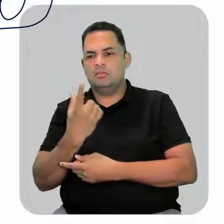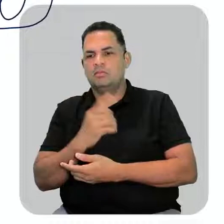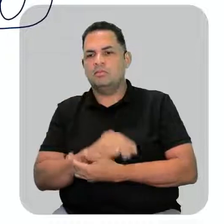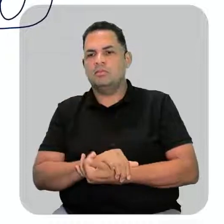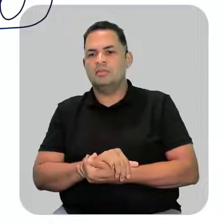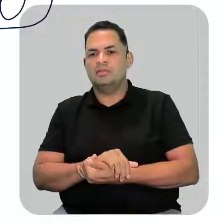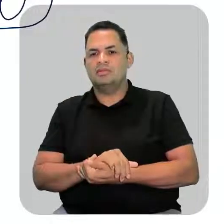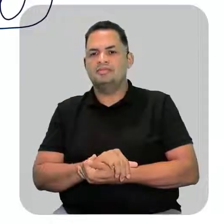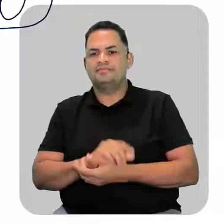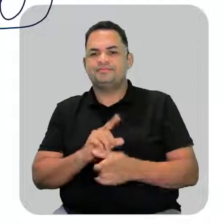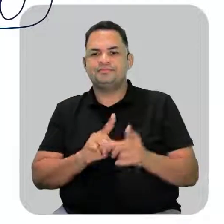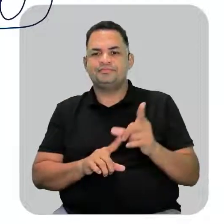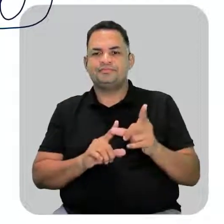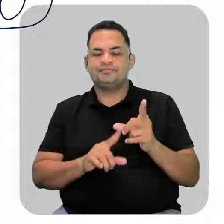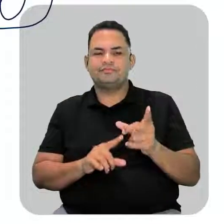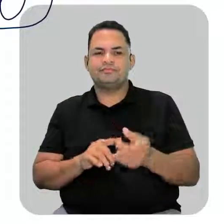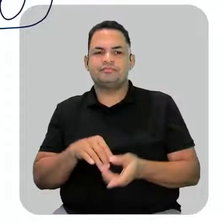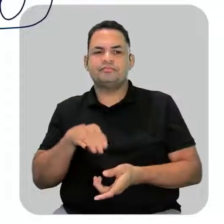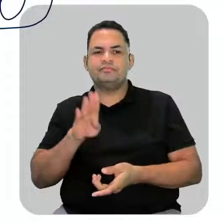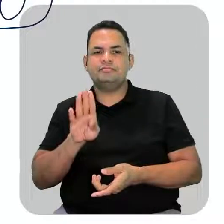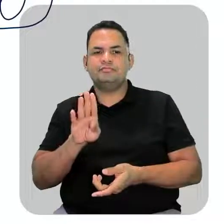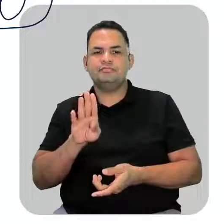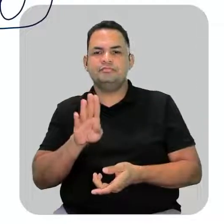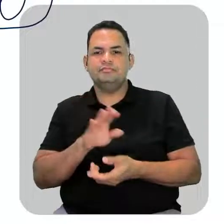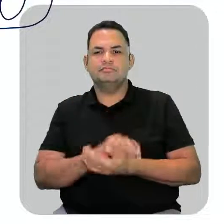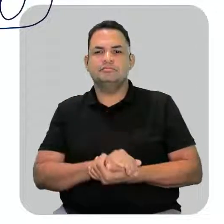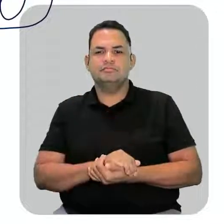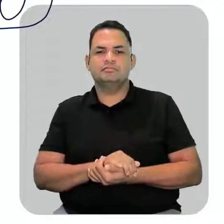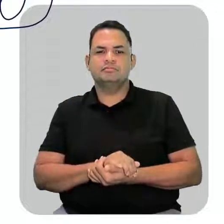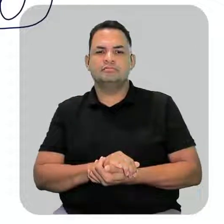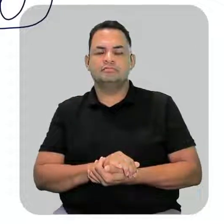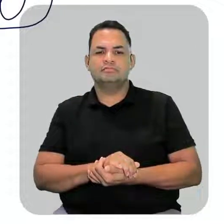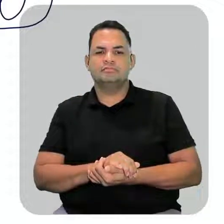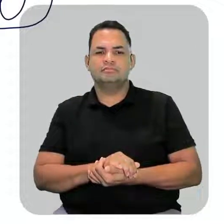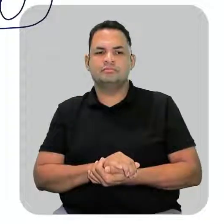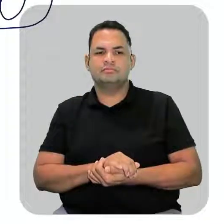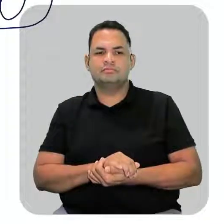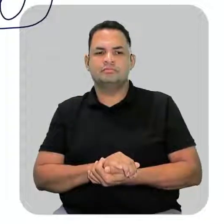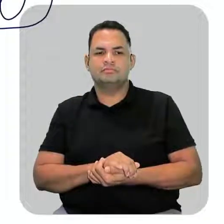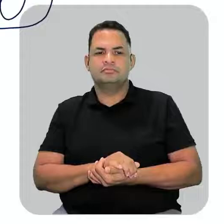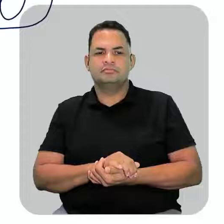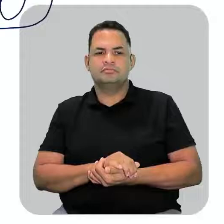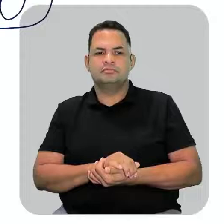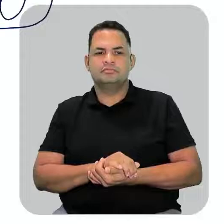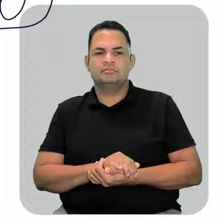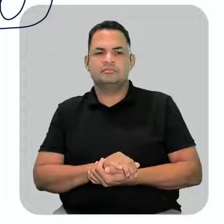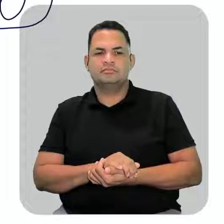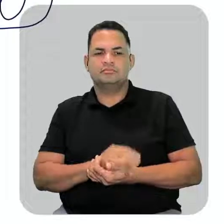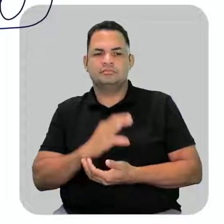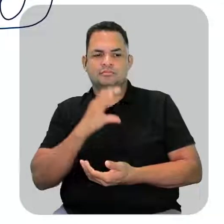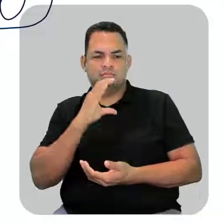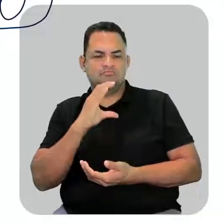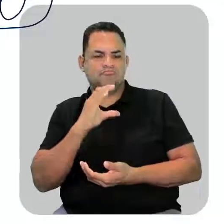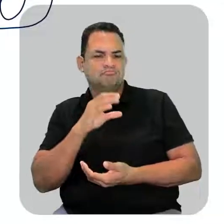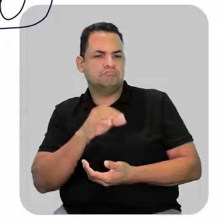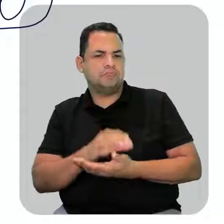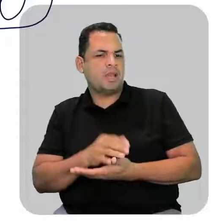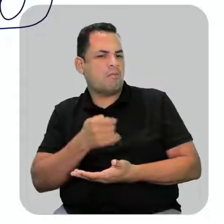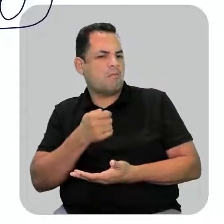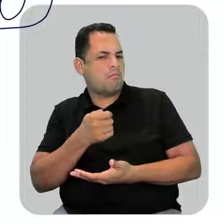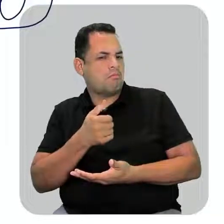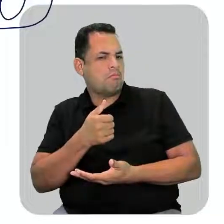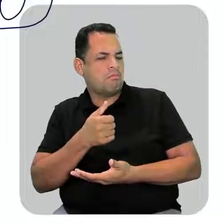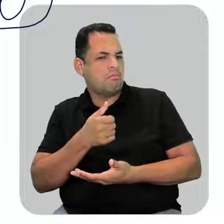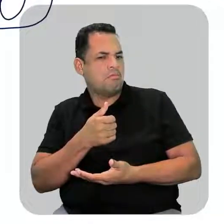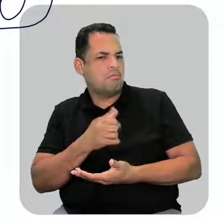Então a letra B, a fórmula molecular é essa. A letra C é quase a mesma coisa da